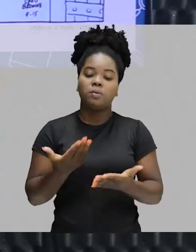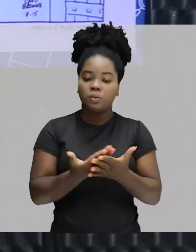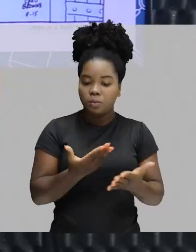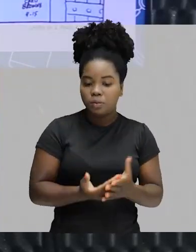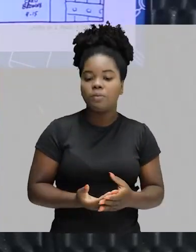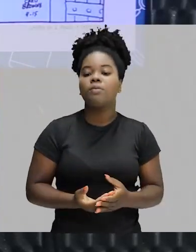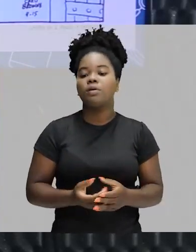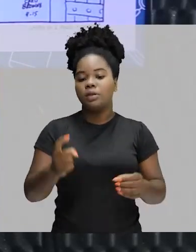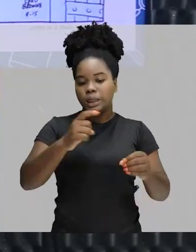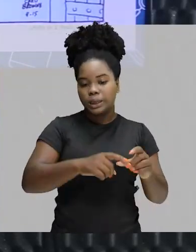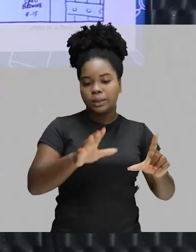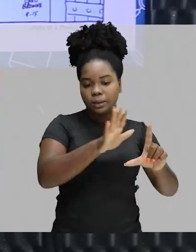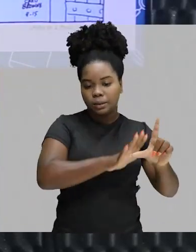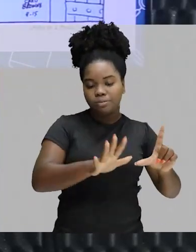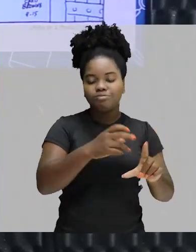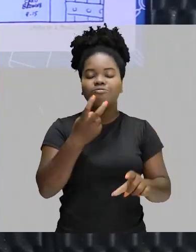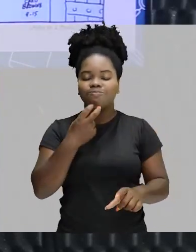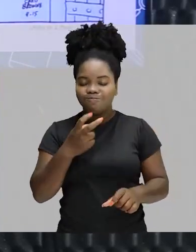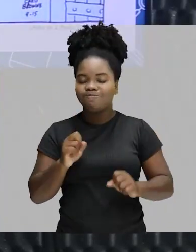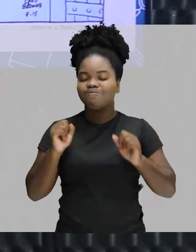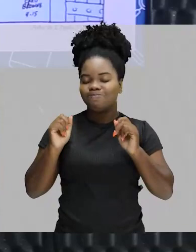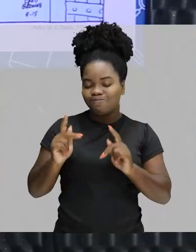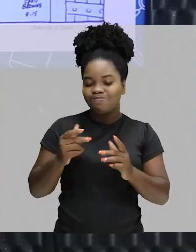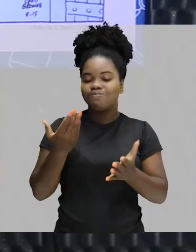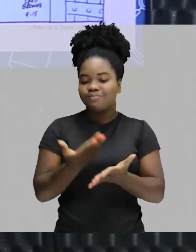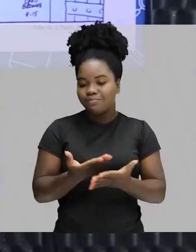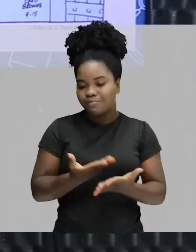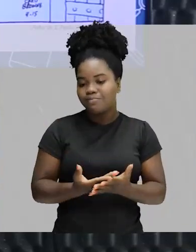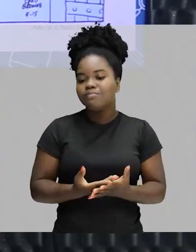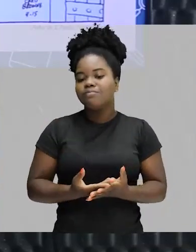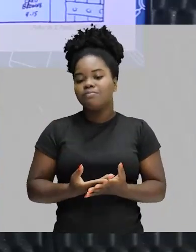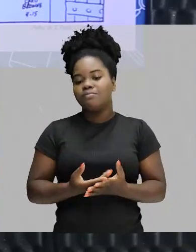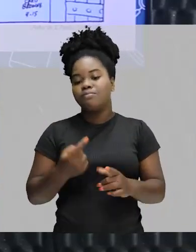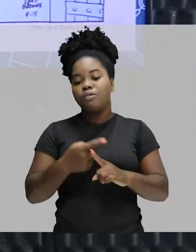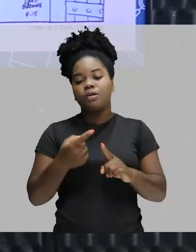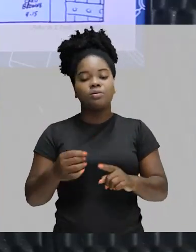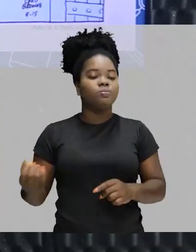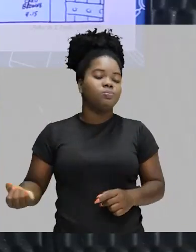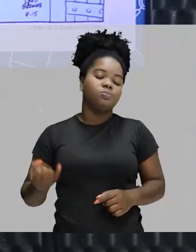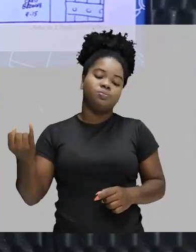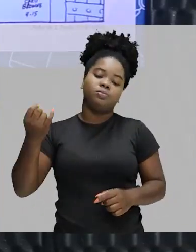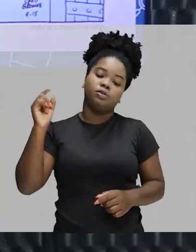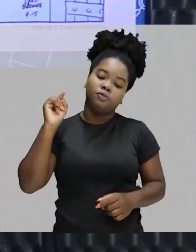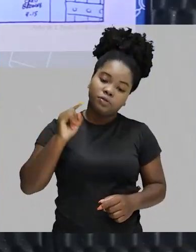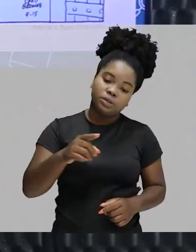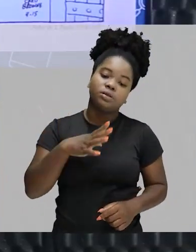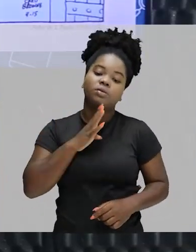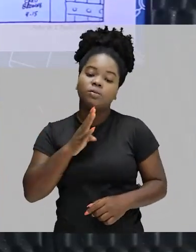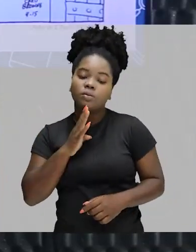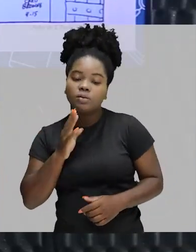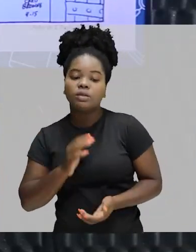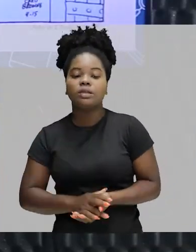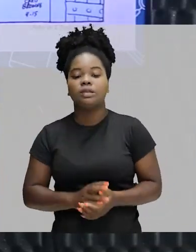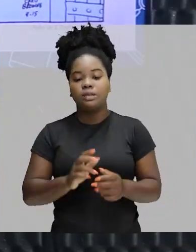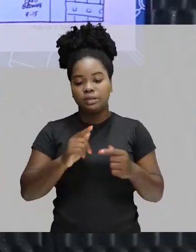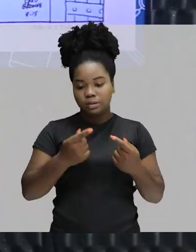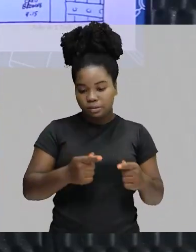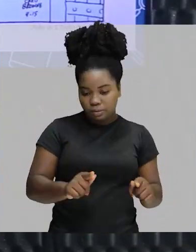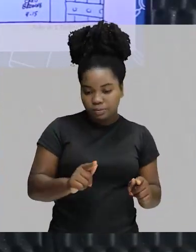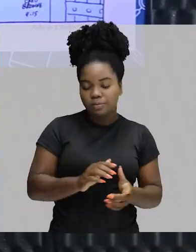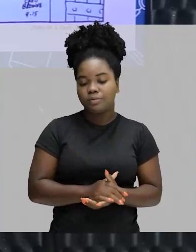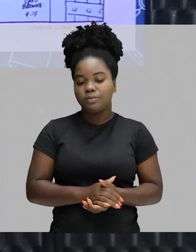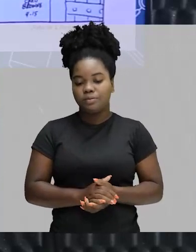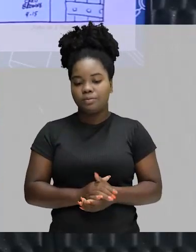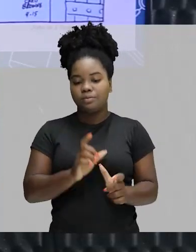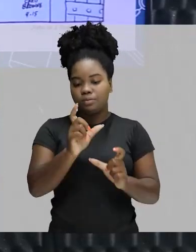voltem lá na plataforma Gonçalves Dias e dê uma olhadinha, porque é de suma importância que vocês dominem essa primeira parte da gramática, toda essa